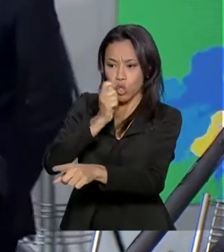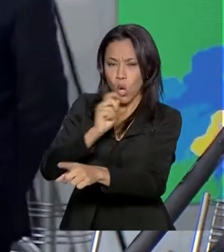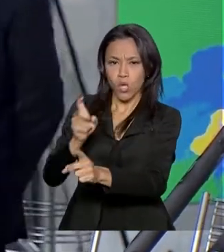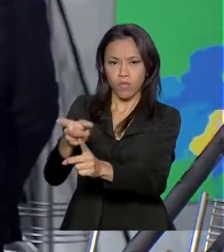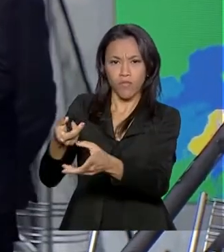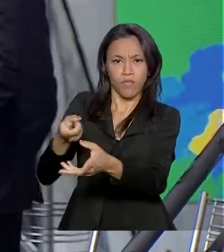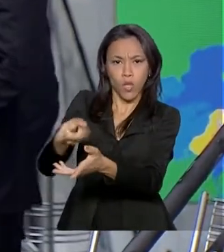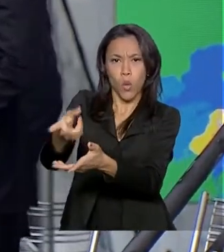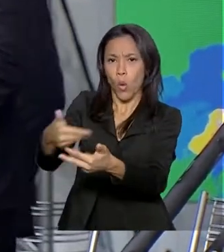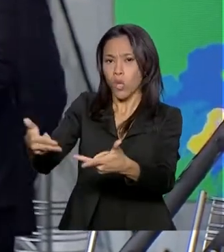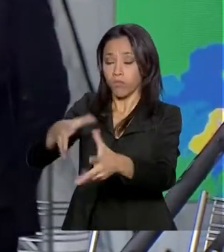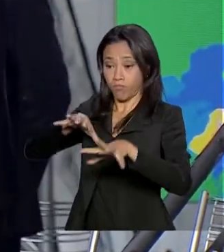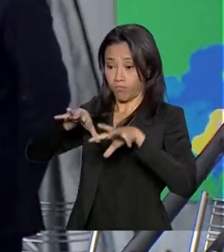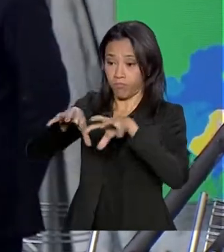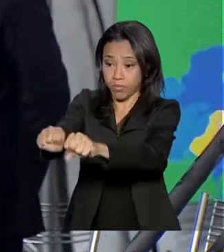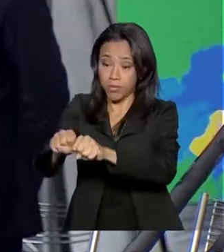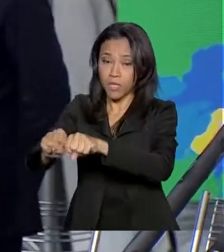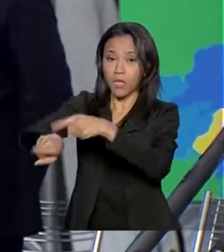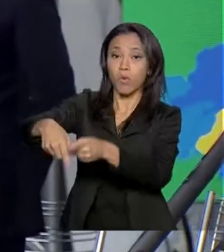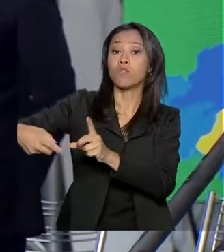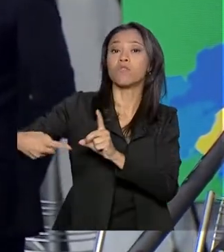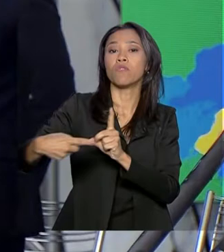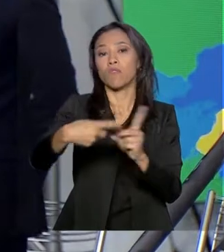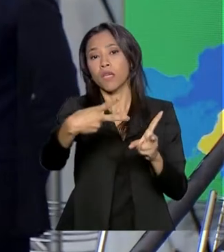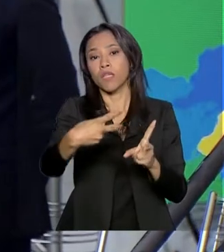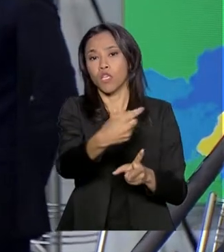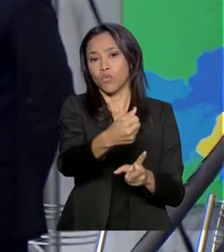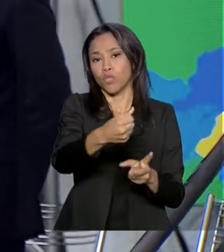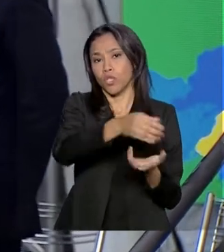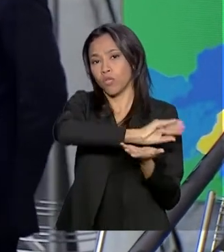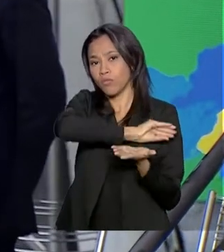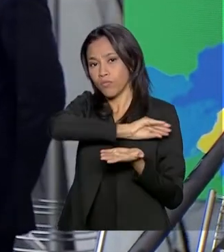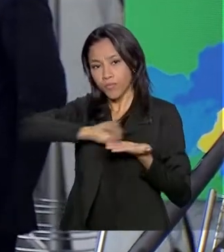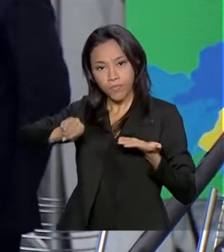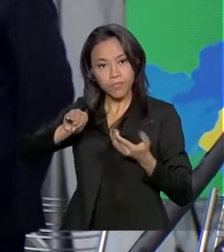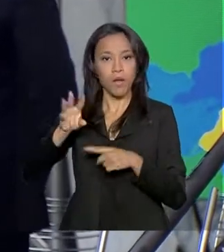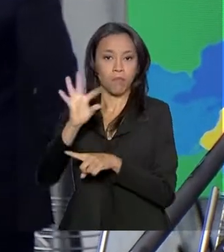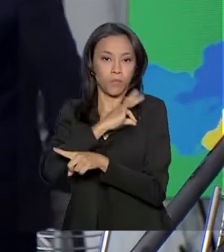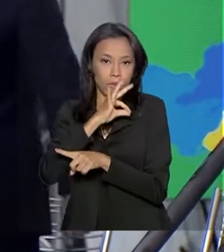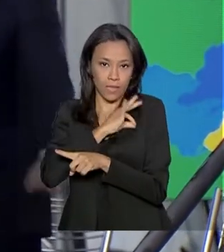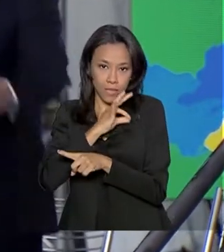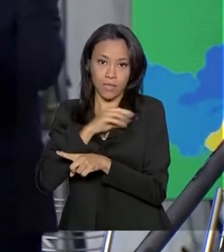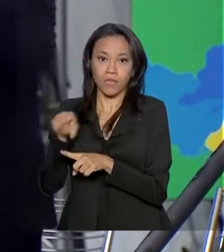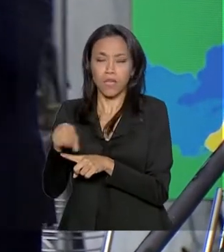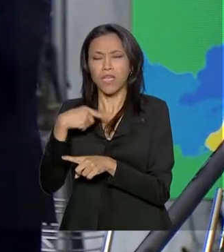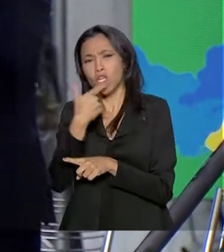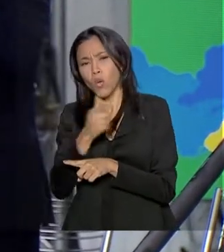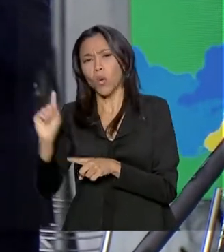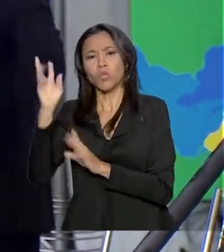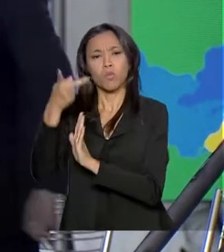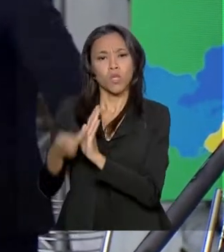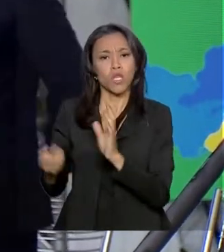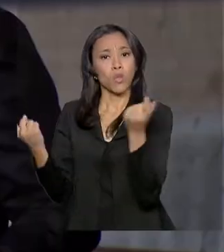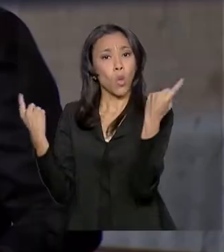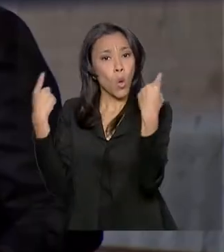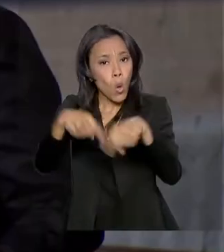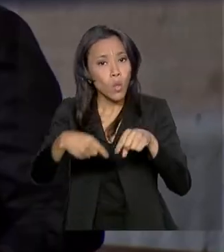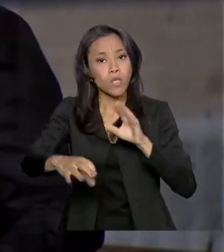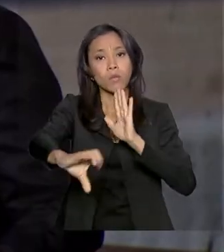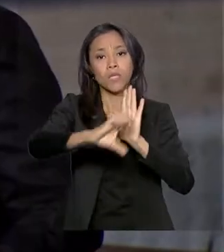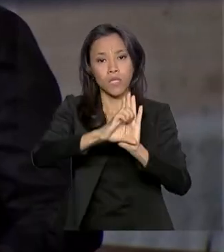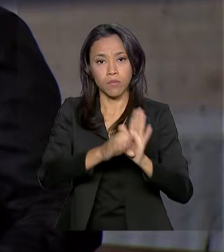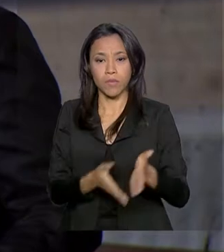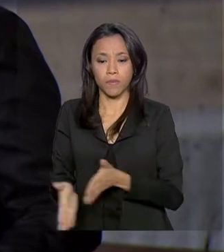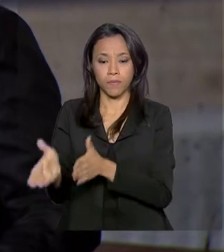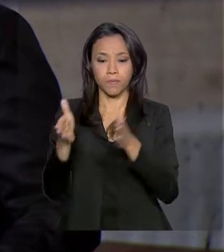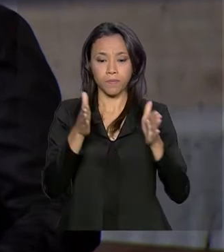e permite que o dinheiro seja enviado de imediato às polícias e em projetos de combate ao crime organizado. A minha